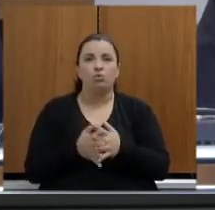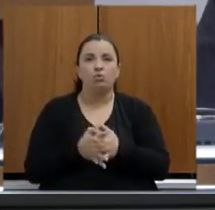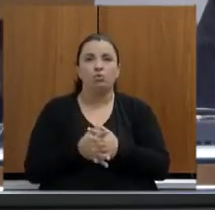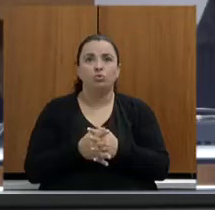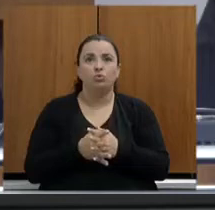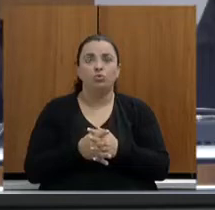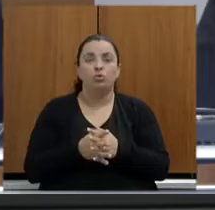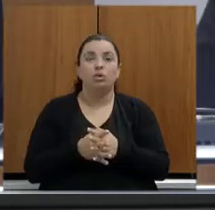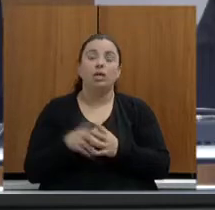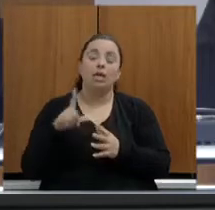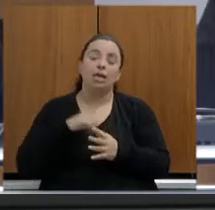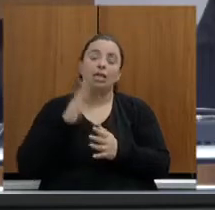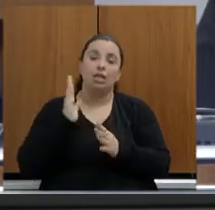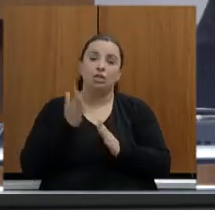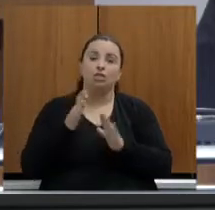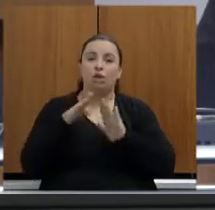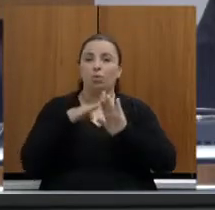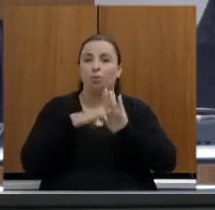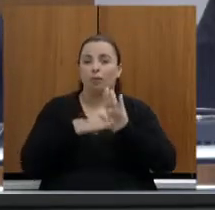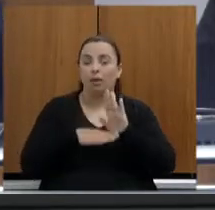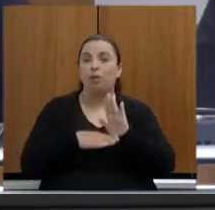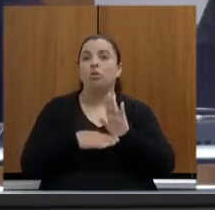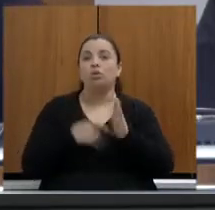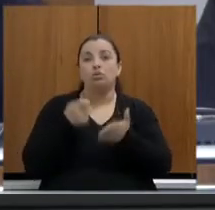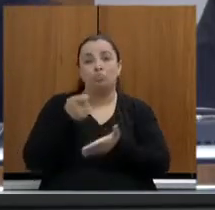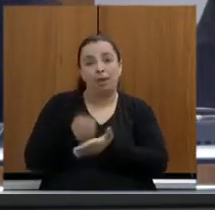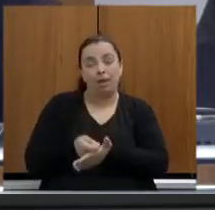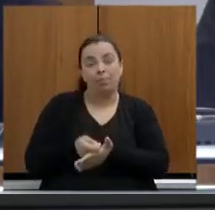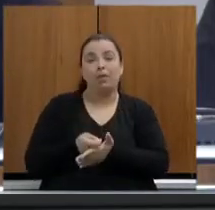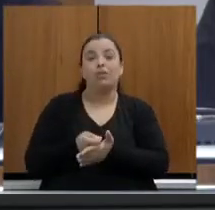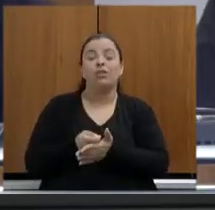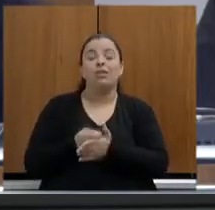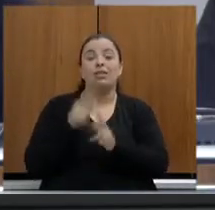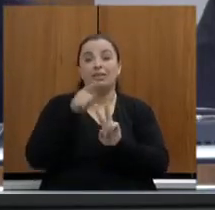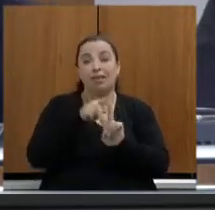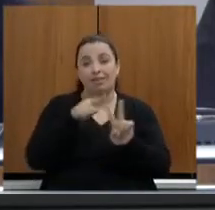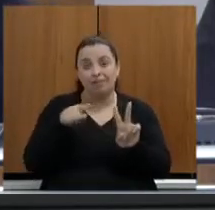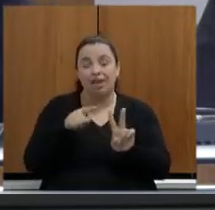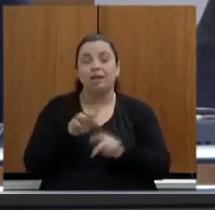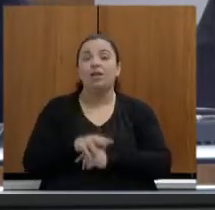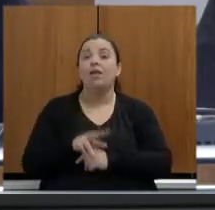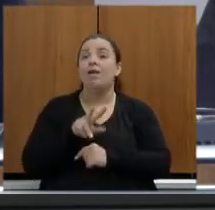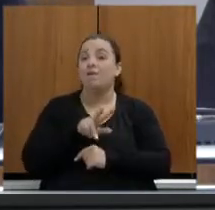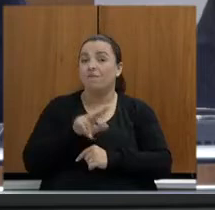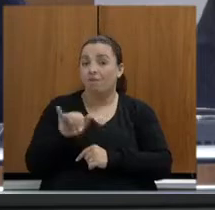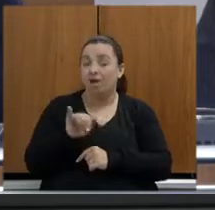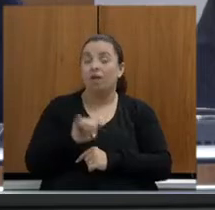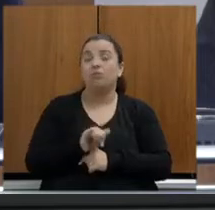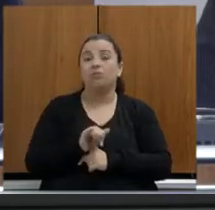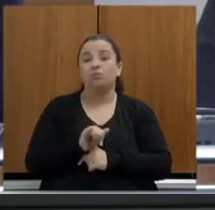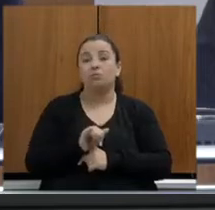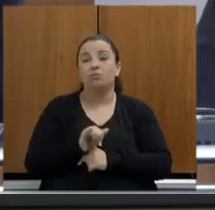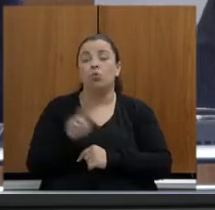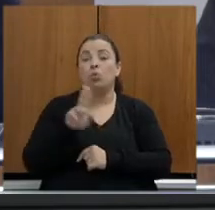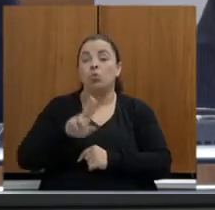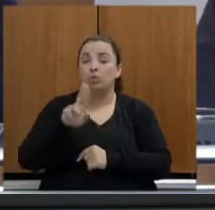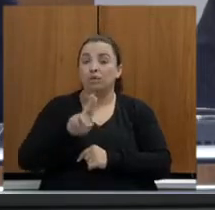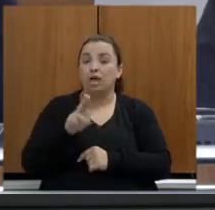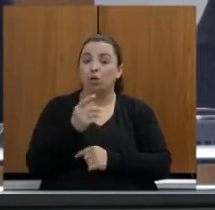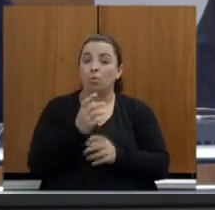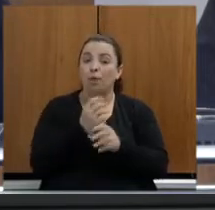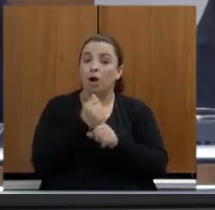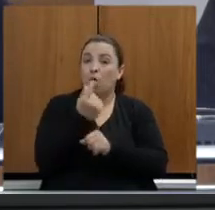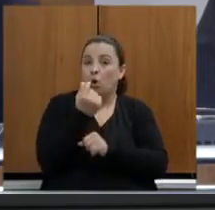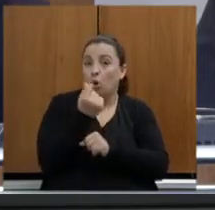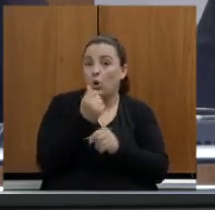dentro do cronograma de pagamento da Vale, vai ser feito em uma conta específica